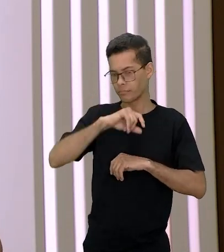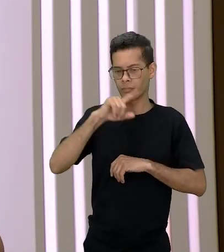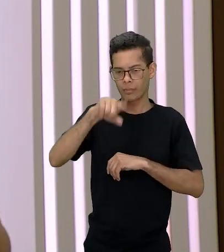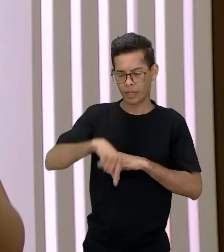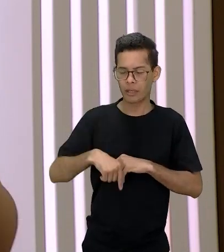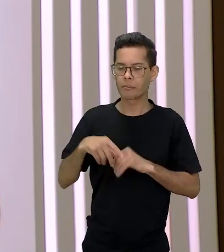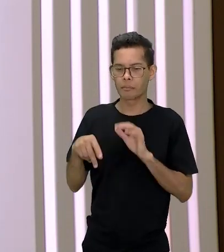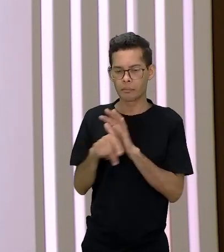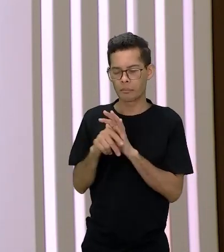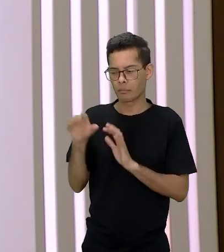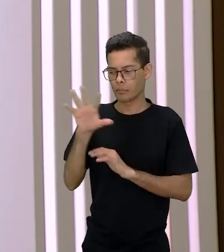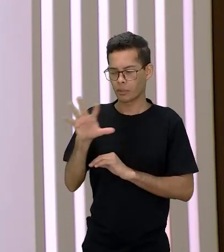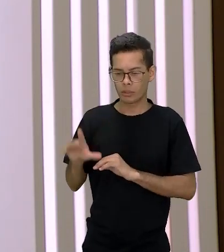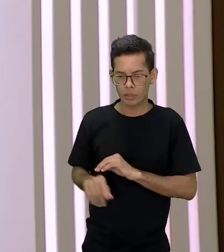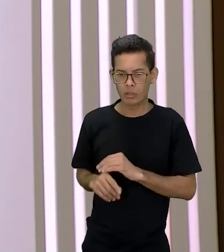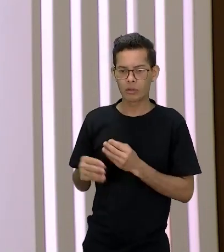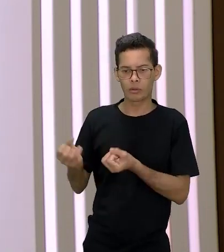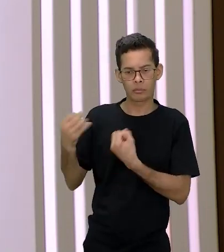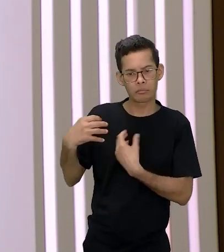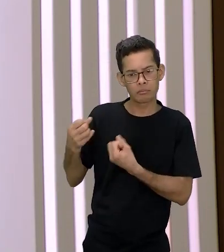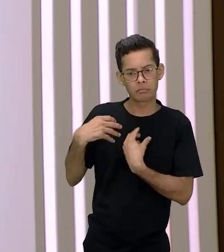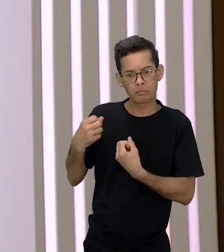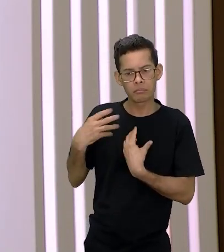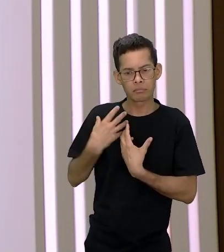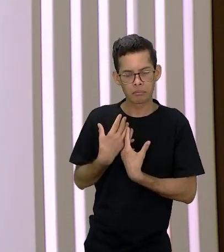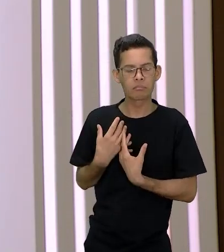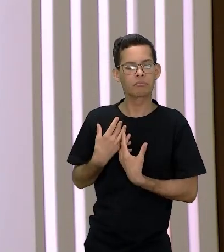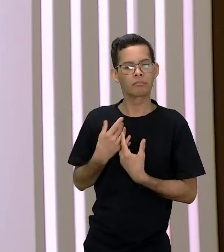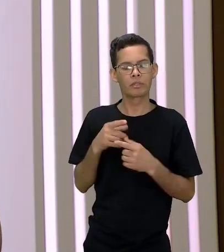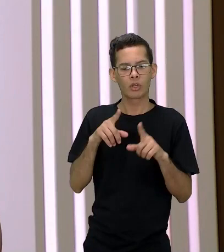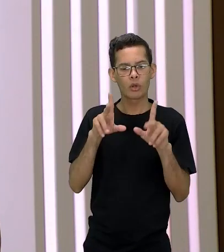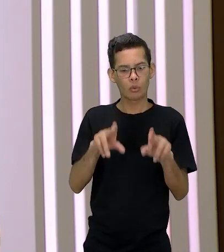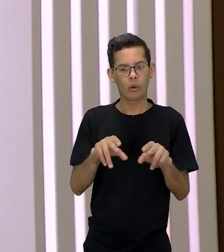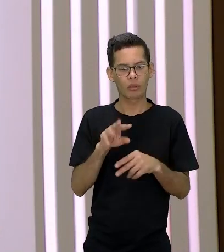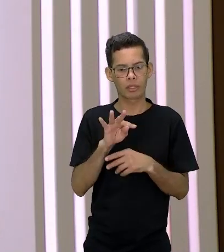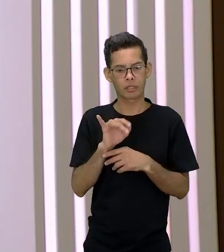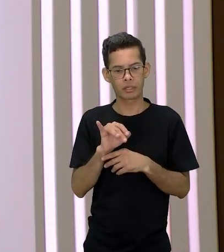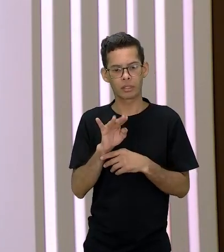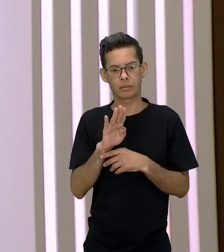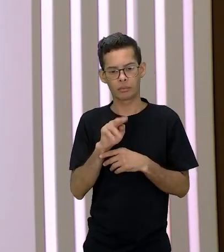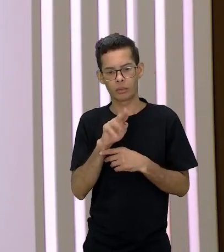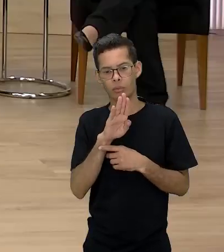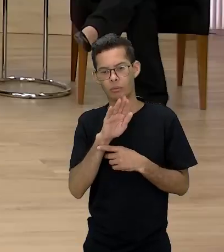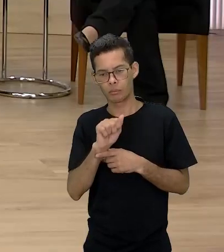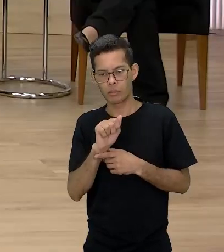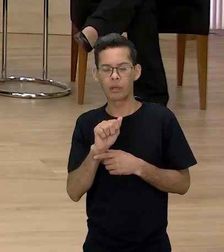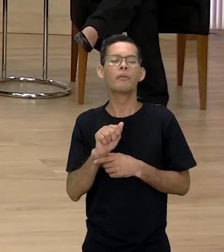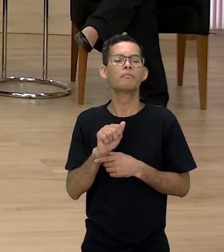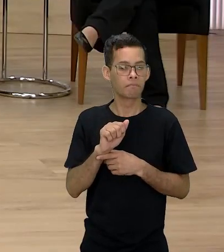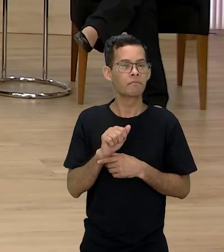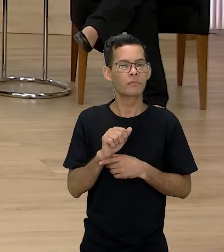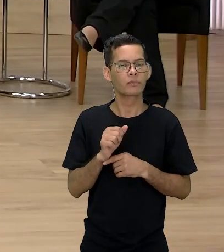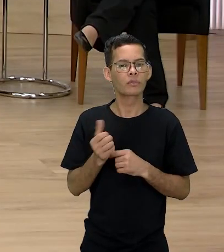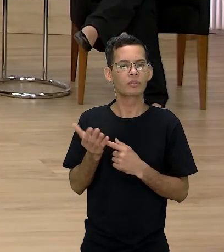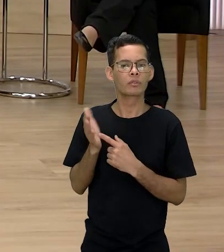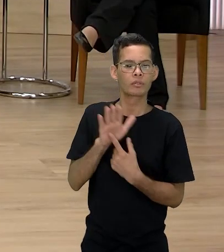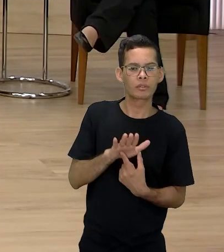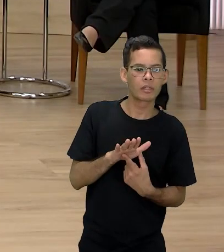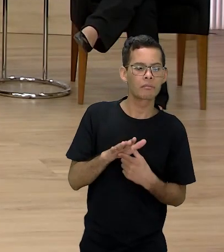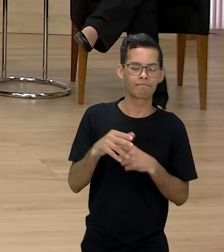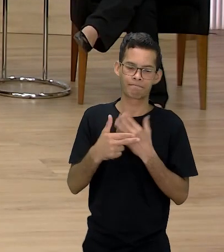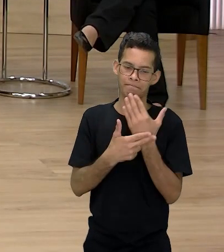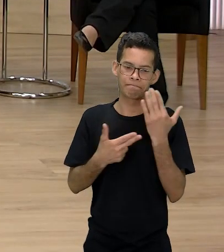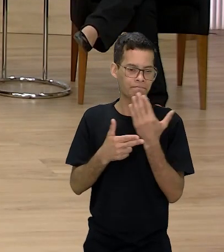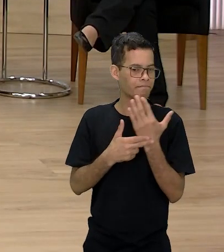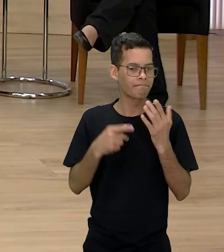africana, que é da diáspora africana, assim como da tituba. Então, a tituba tem isso muito claro. Nossa protagonista,